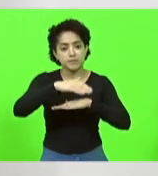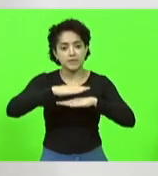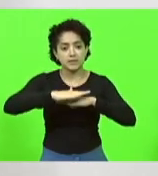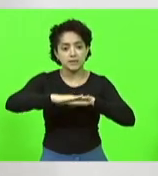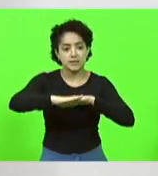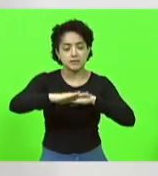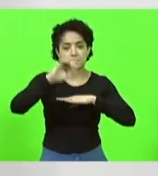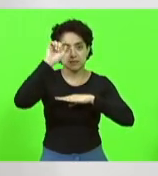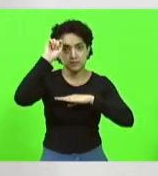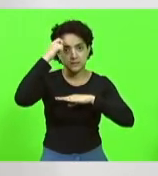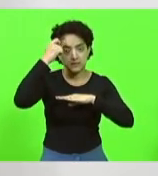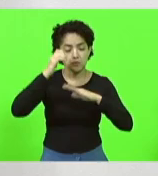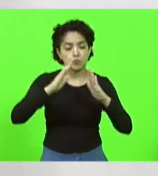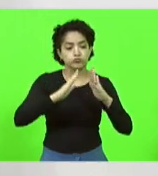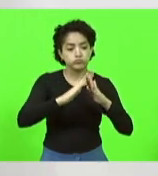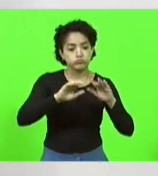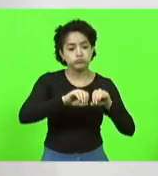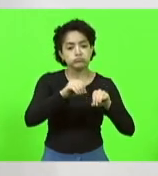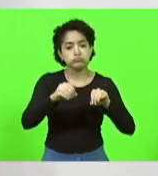do saneamento básico.